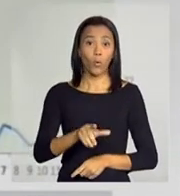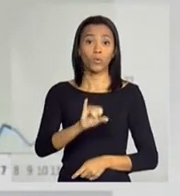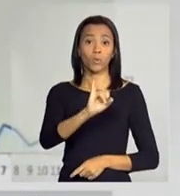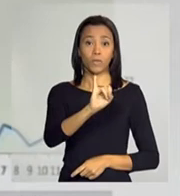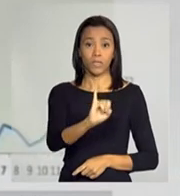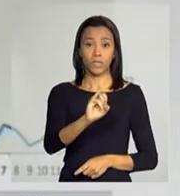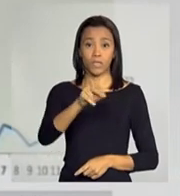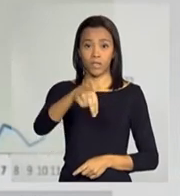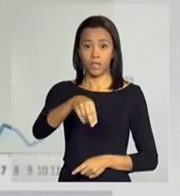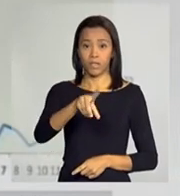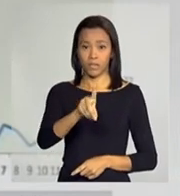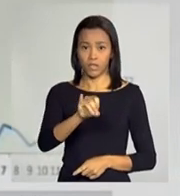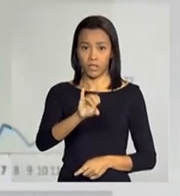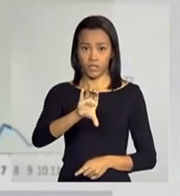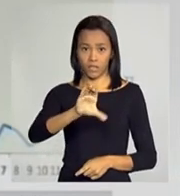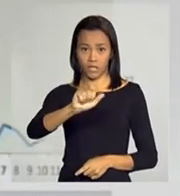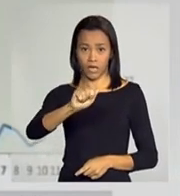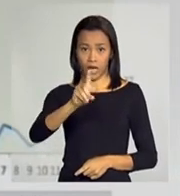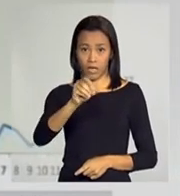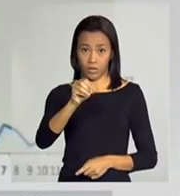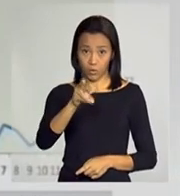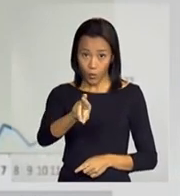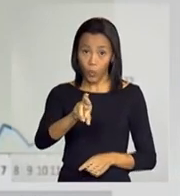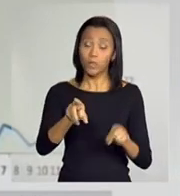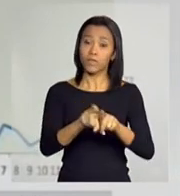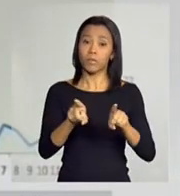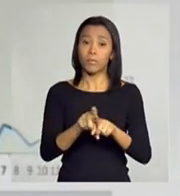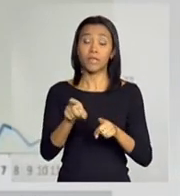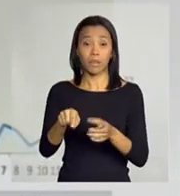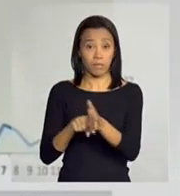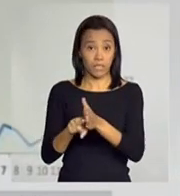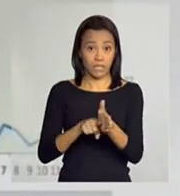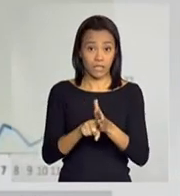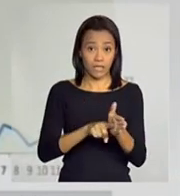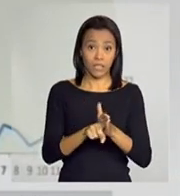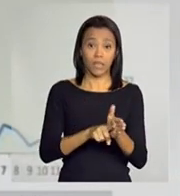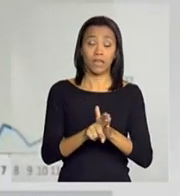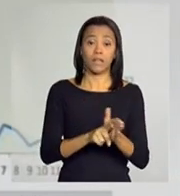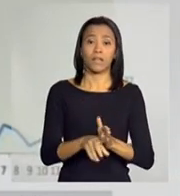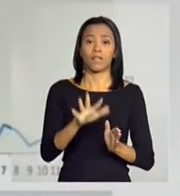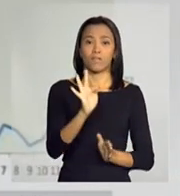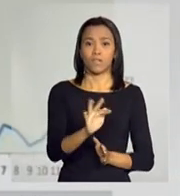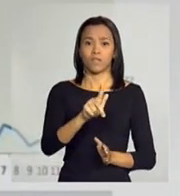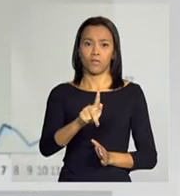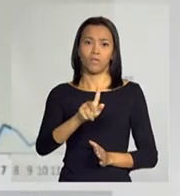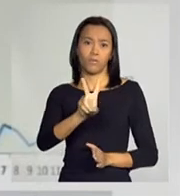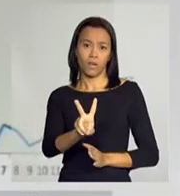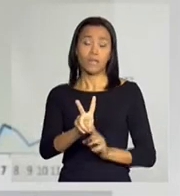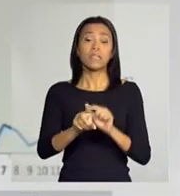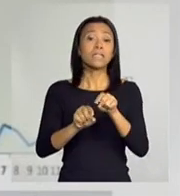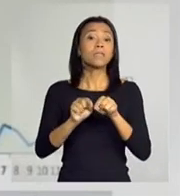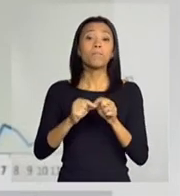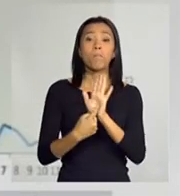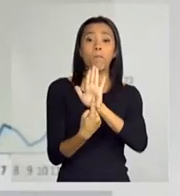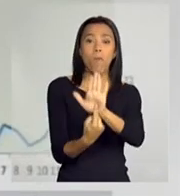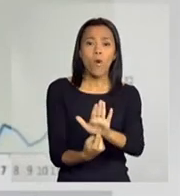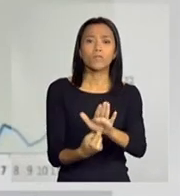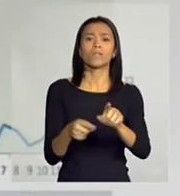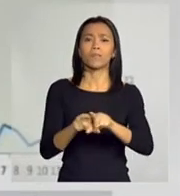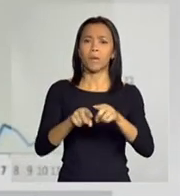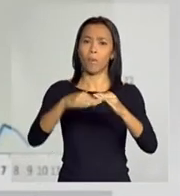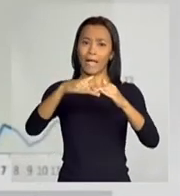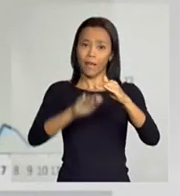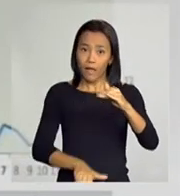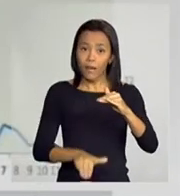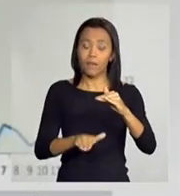da... o IPCS da Fundação Getúlio Vargas, que saiu hoje, também mostra aí uma queda no